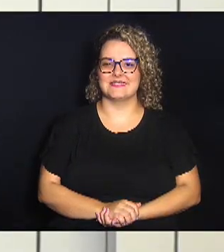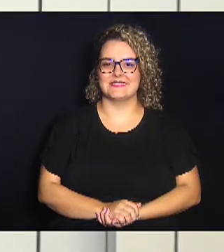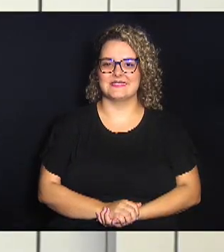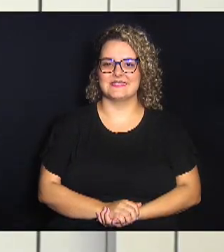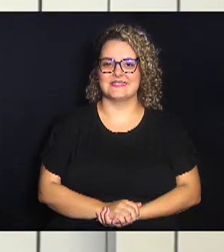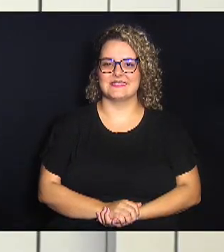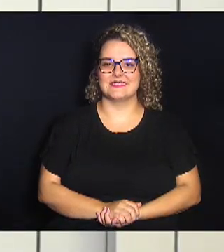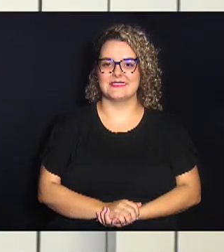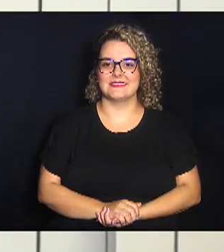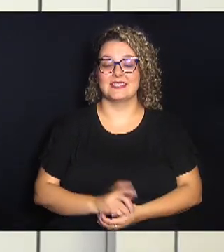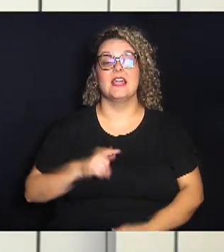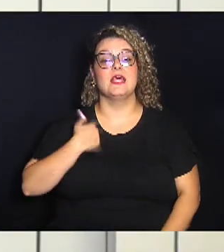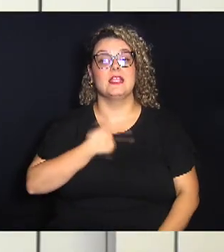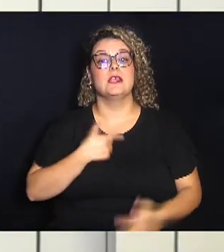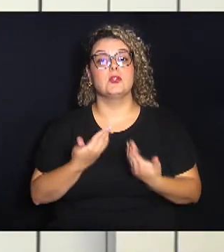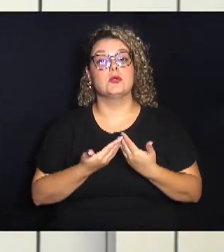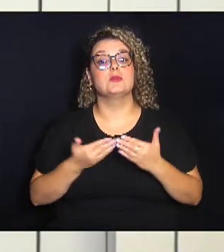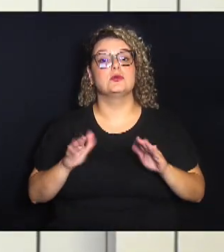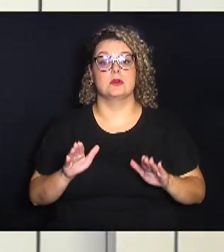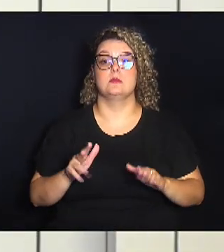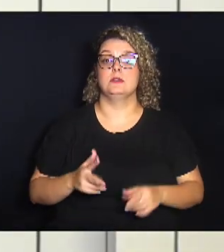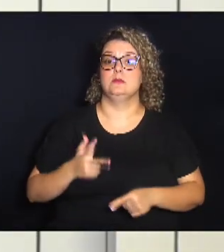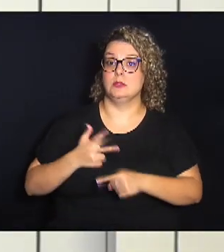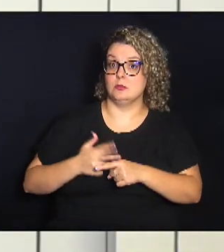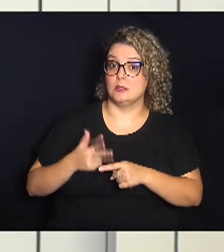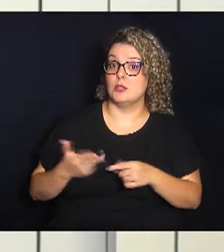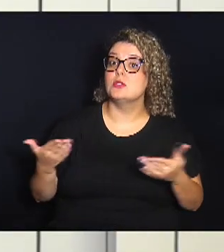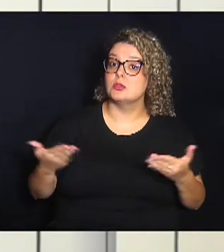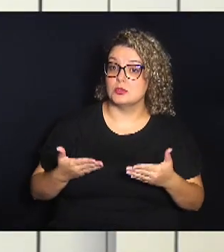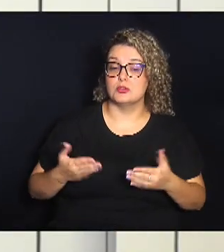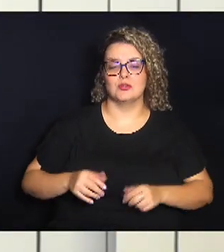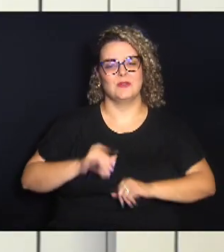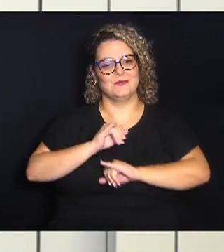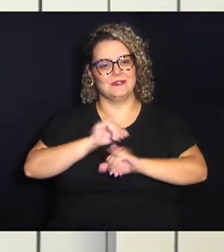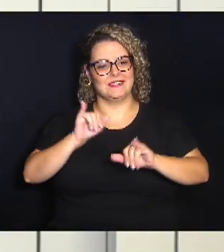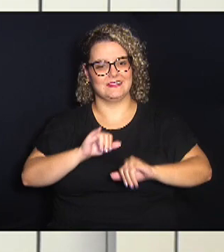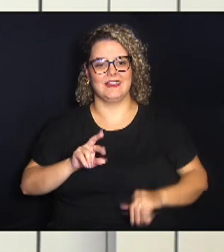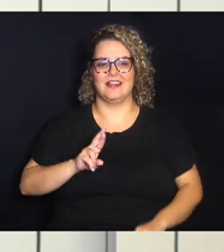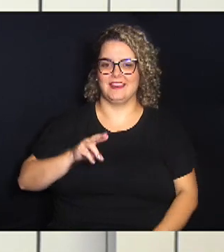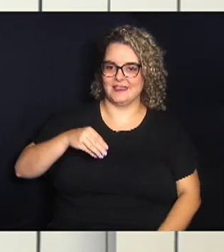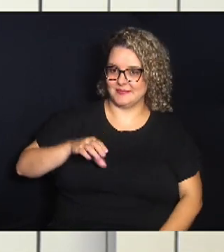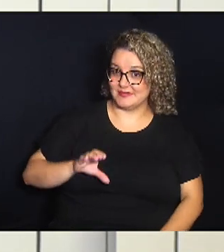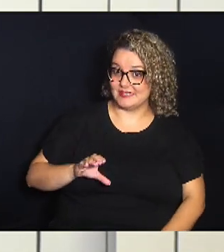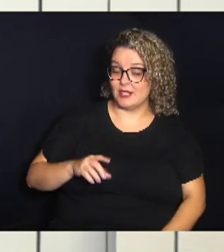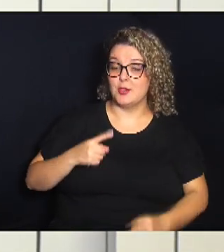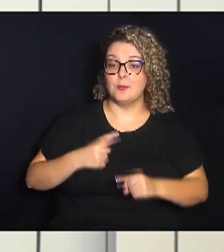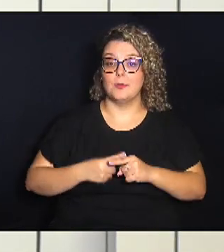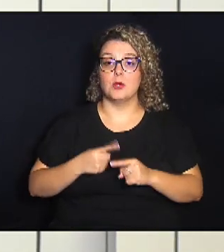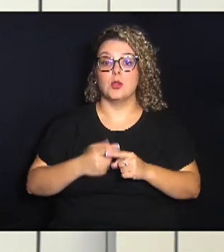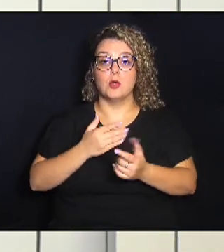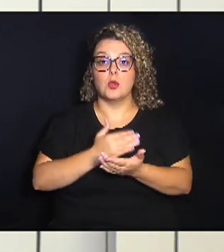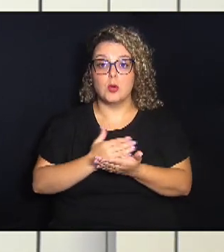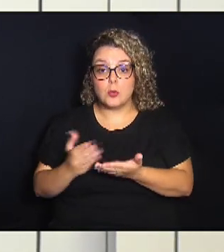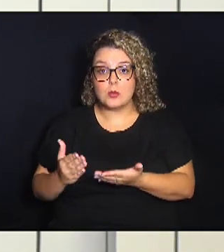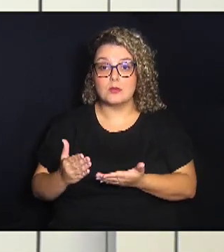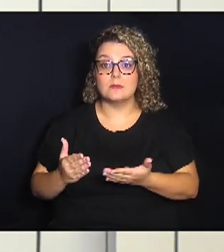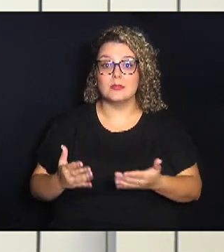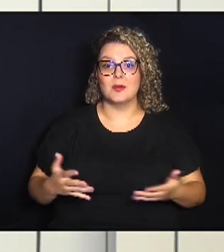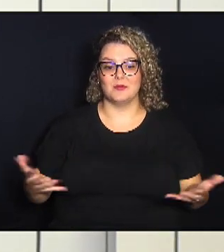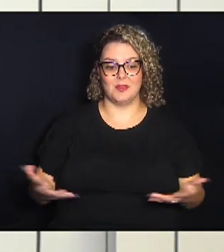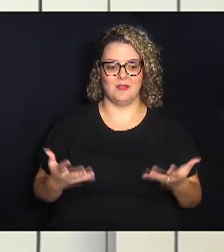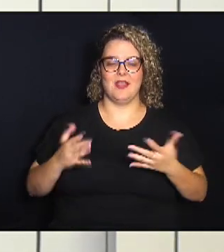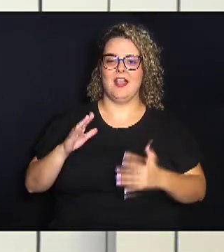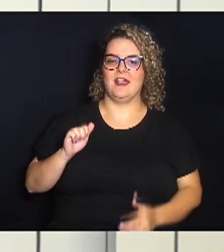E a gente abre a edição de hoje com as notícias da Metrópole, porque começou a calorada